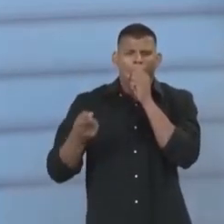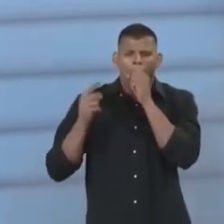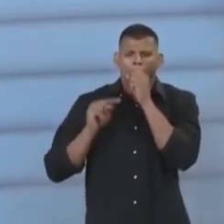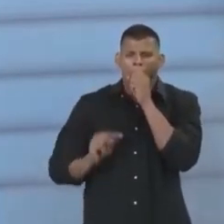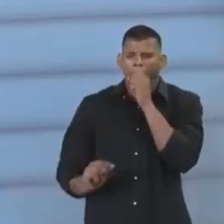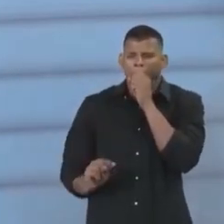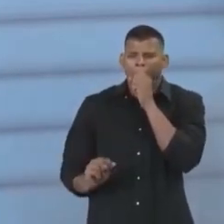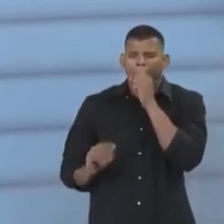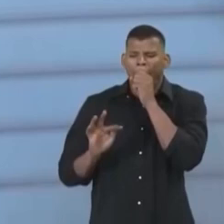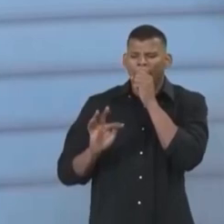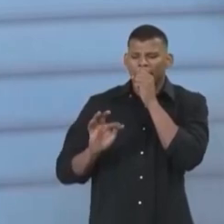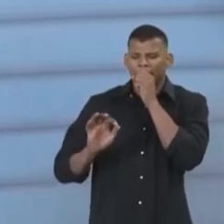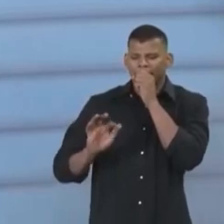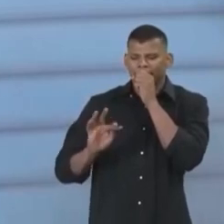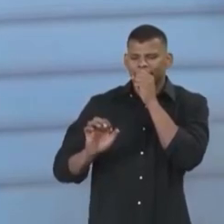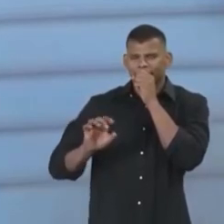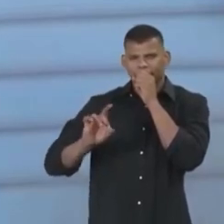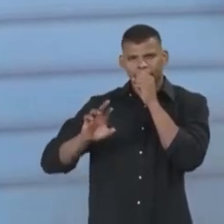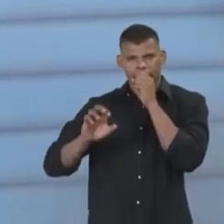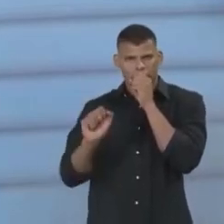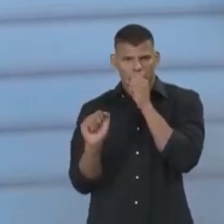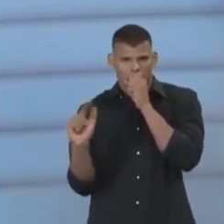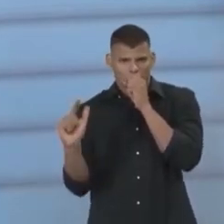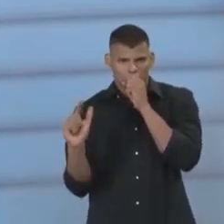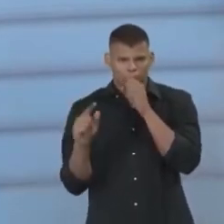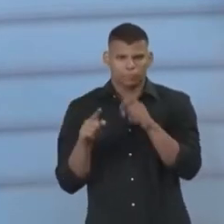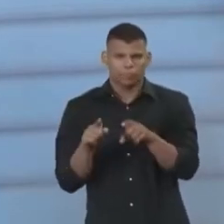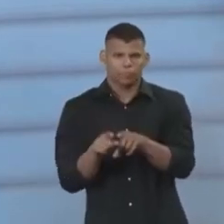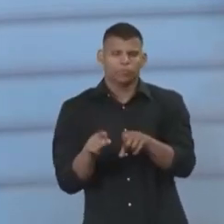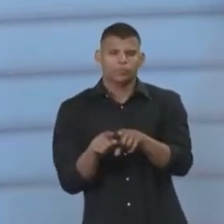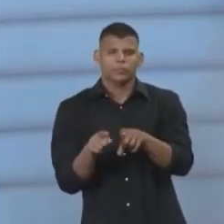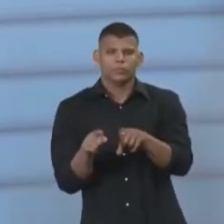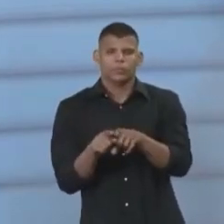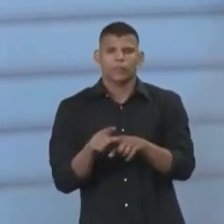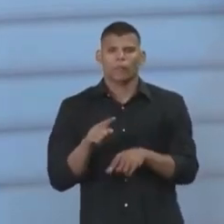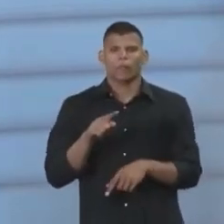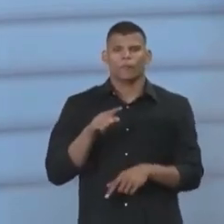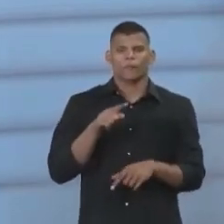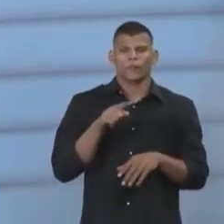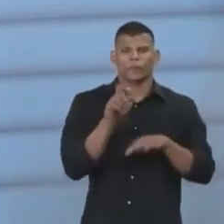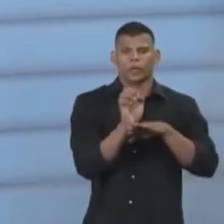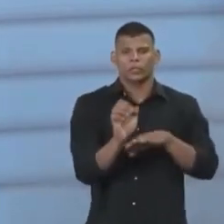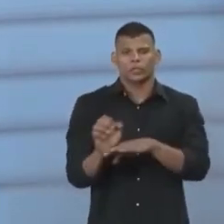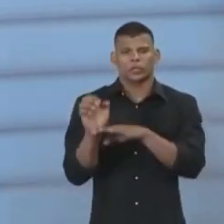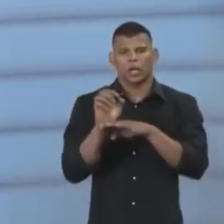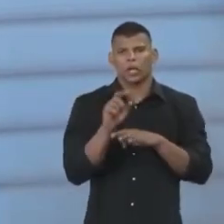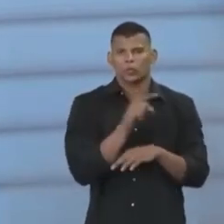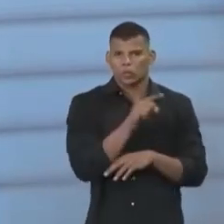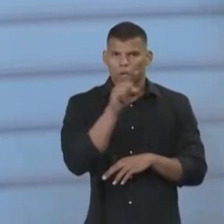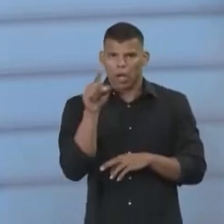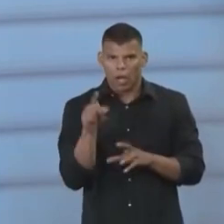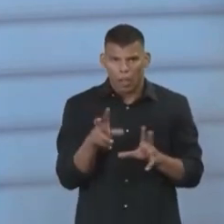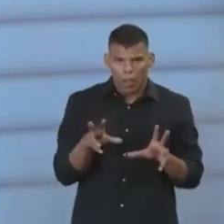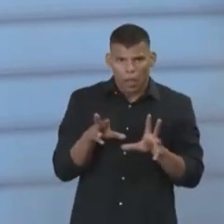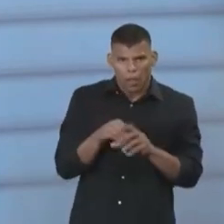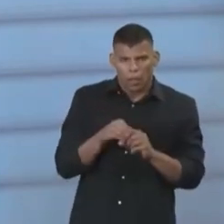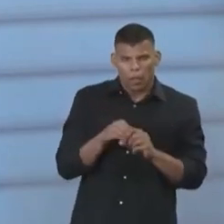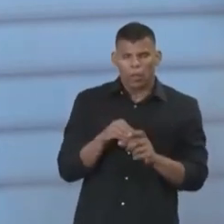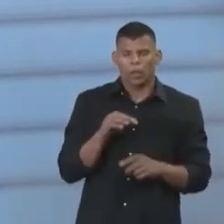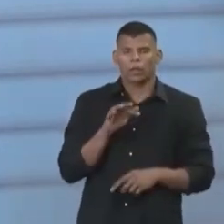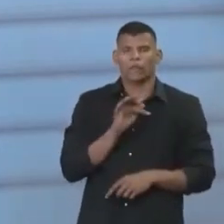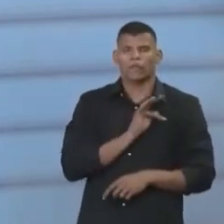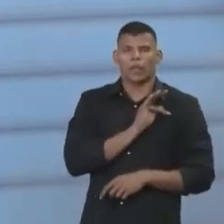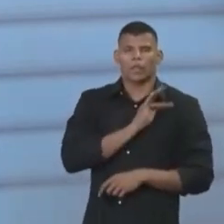temos os tribunais federais e nós temos também os tribunais de cada Estado membro da federação, a Federação Brasileira.